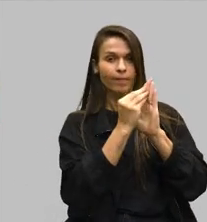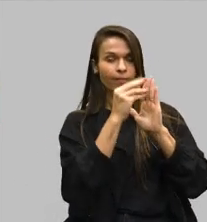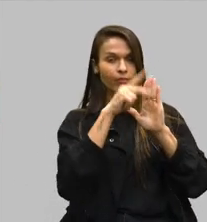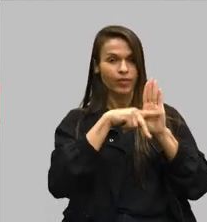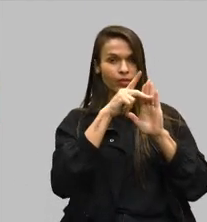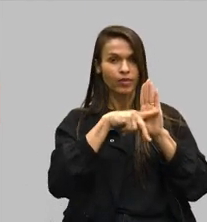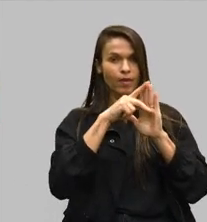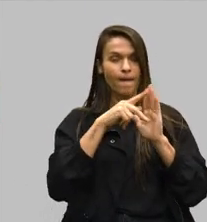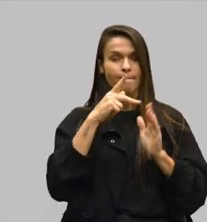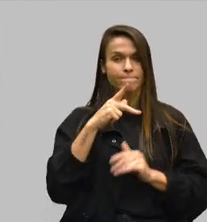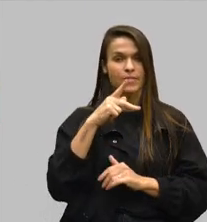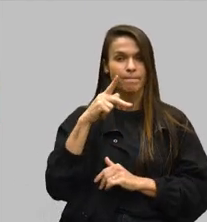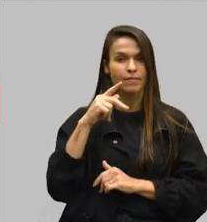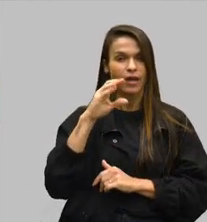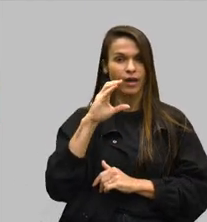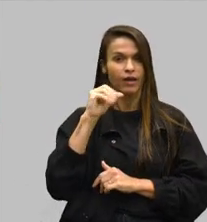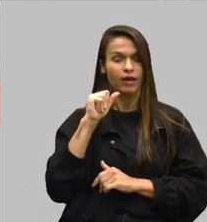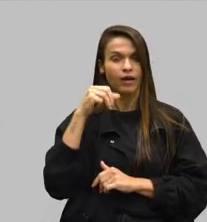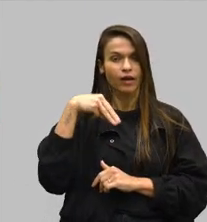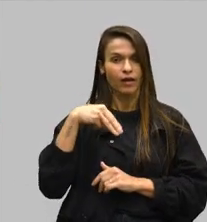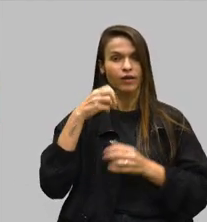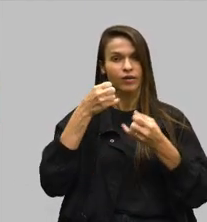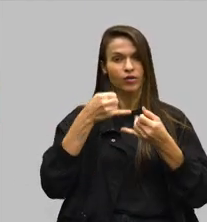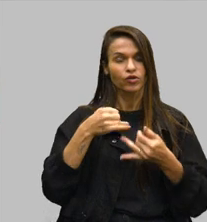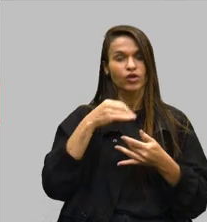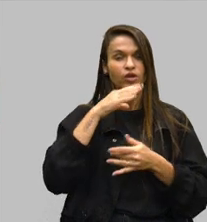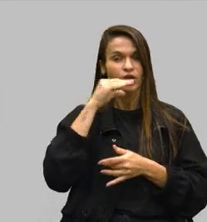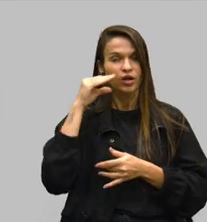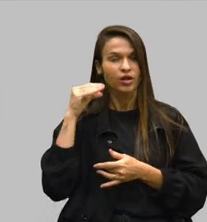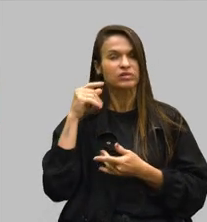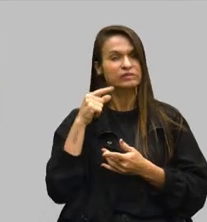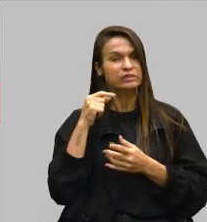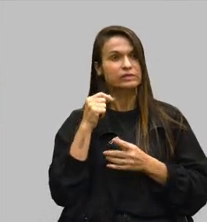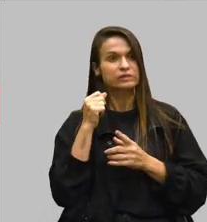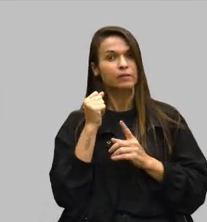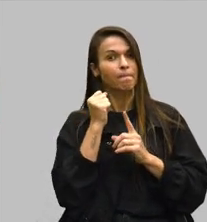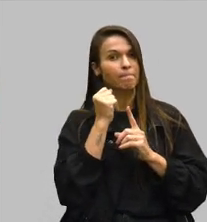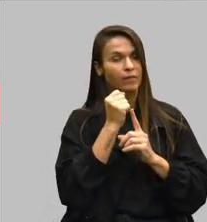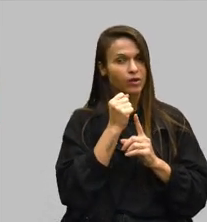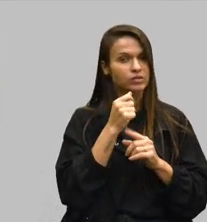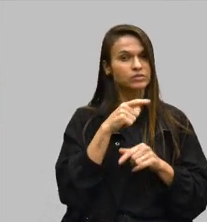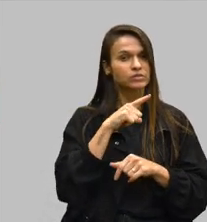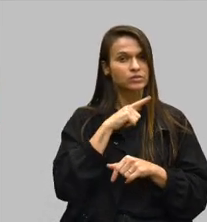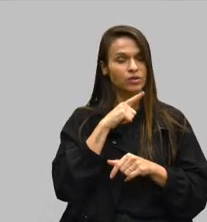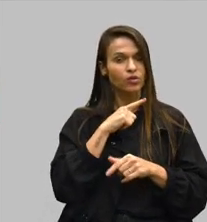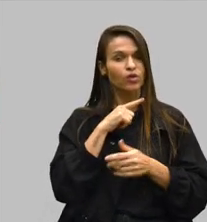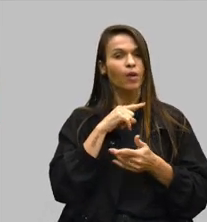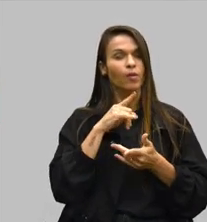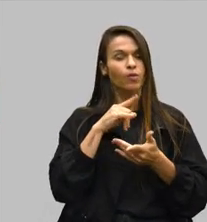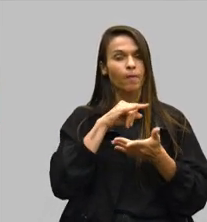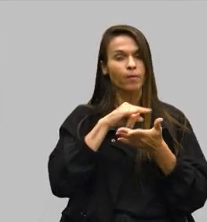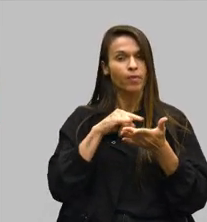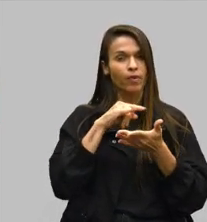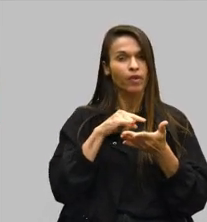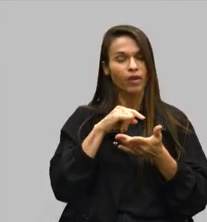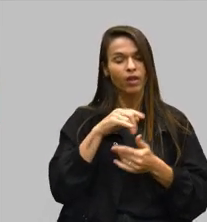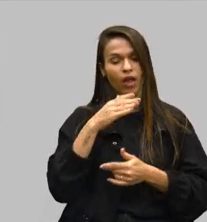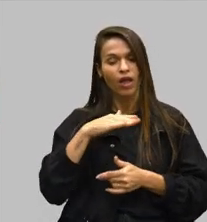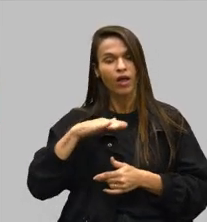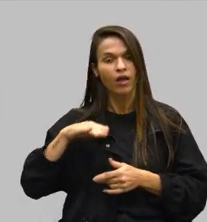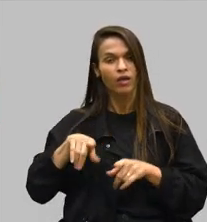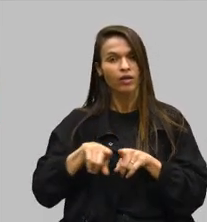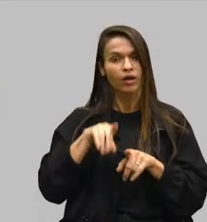PP-CAM, que falam de crianças ameaçadas de morte, falamos disso também na pauta da primeira infância, na pauta da infância dos